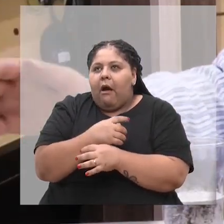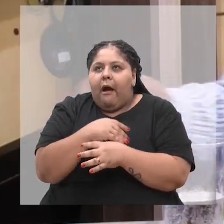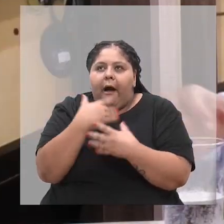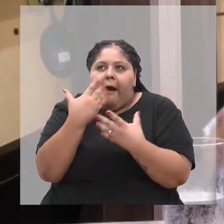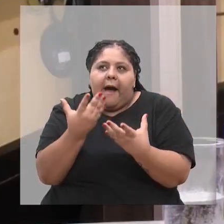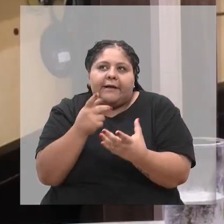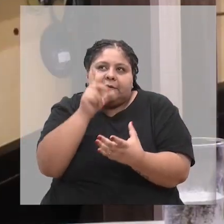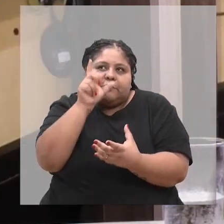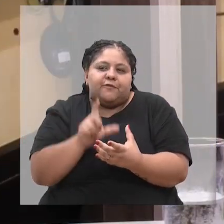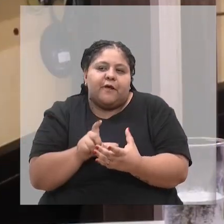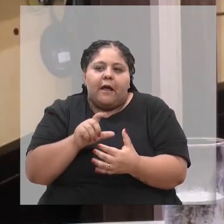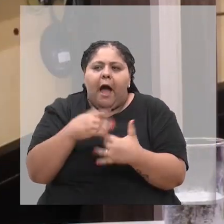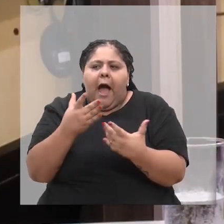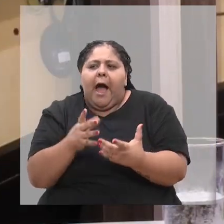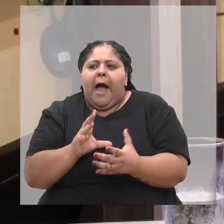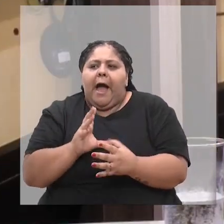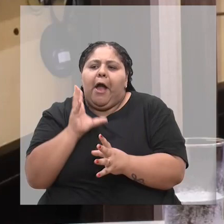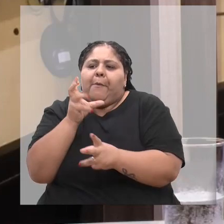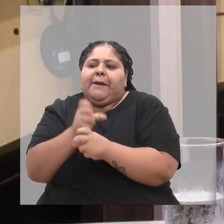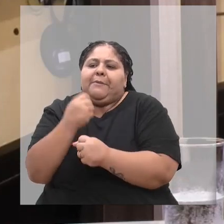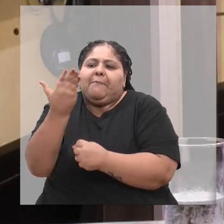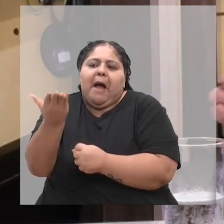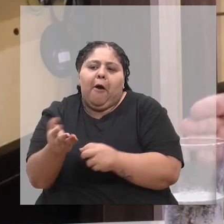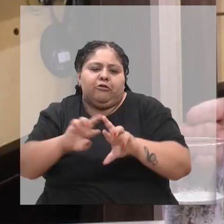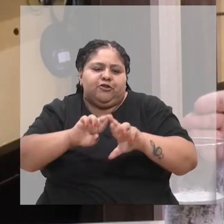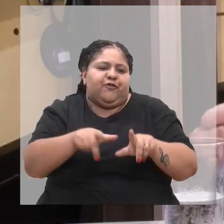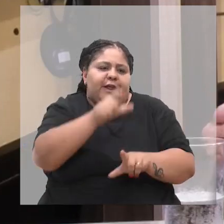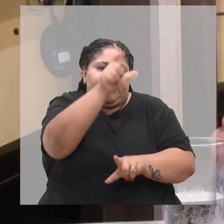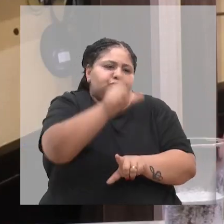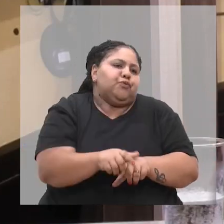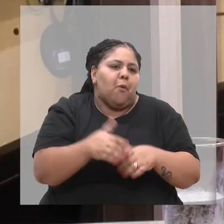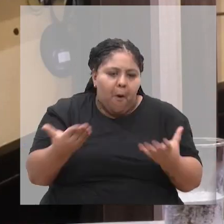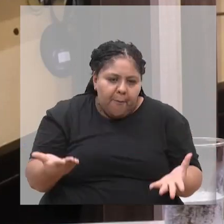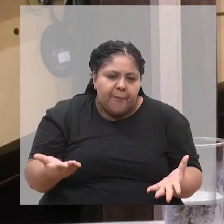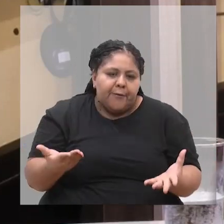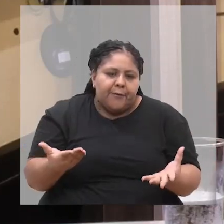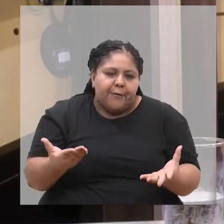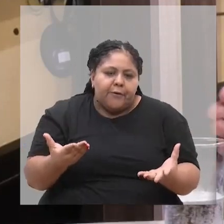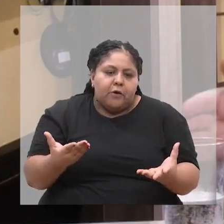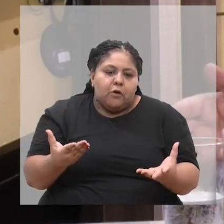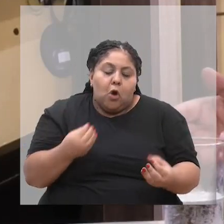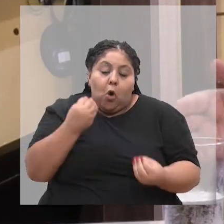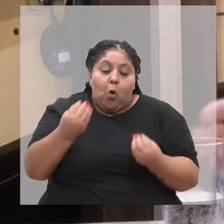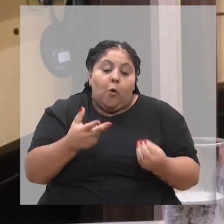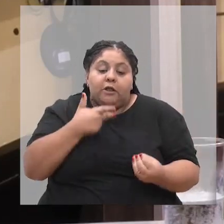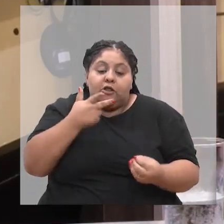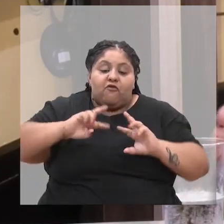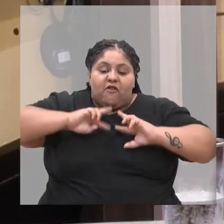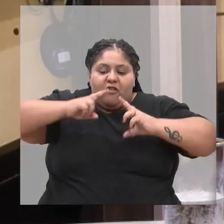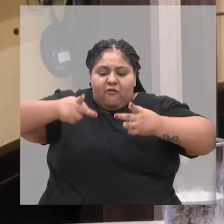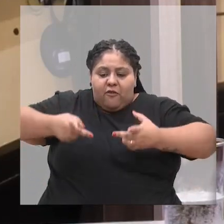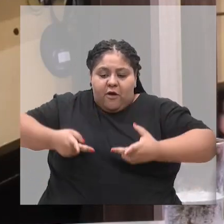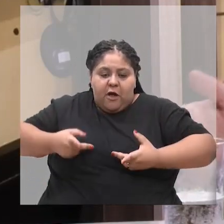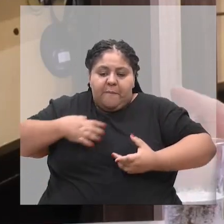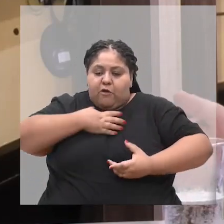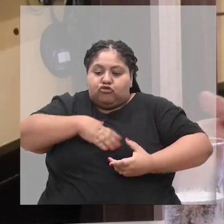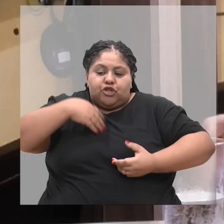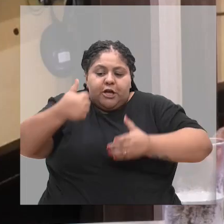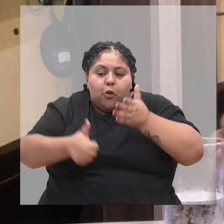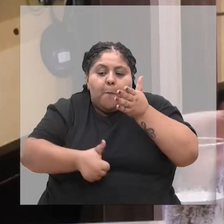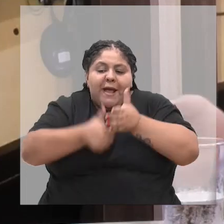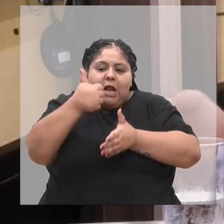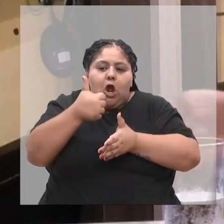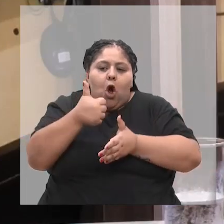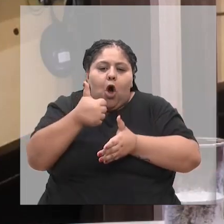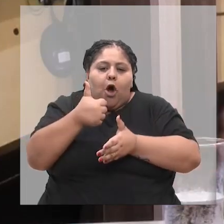é o animal e é o homem. Mas, enfim, tratar de forma, quando eu digo humano, mas de uma forma mais adequada aos